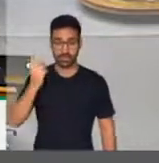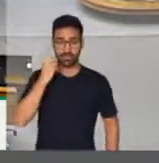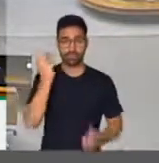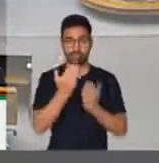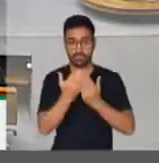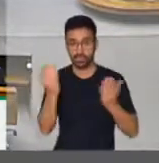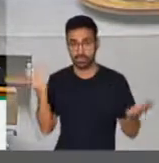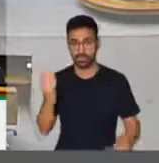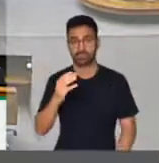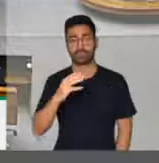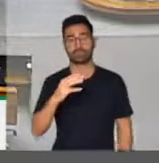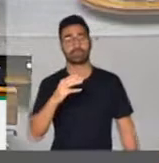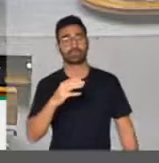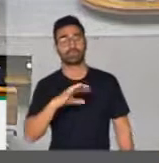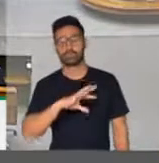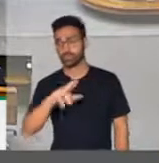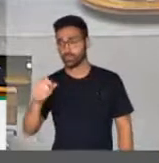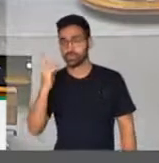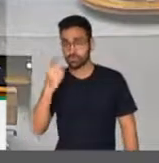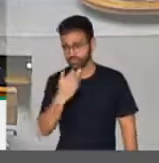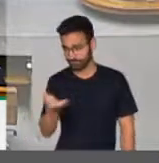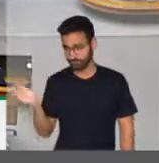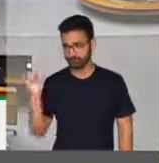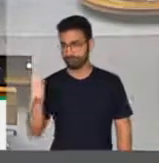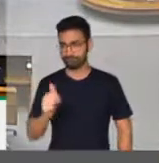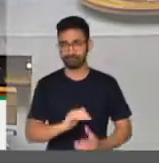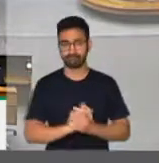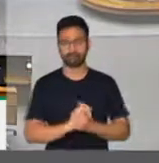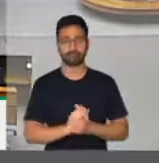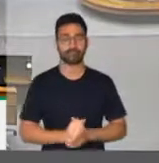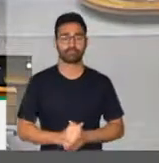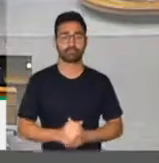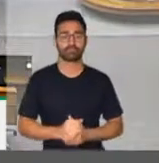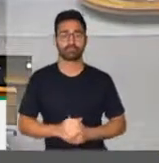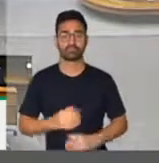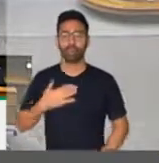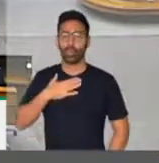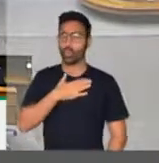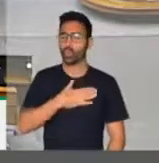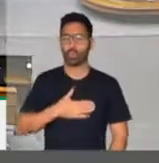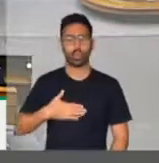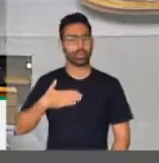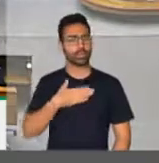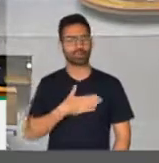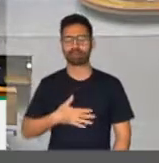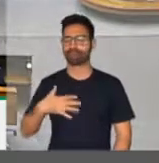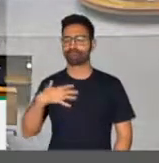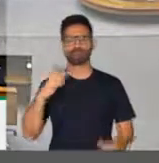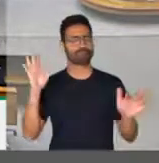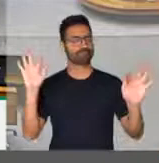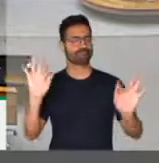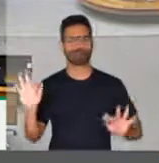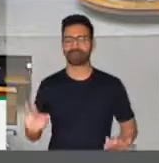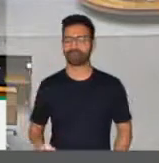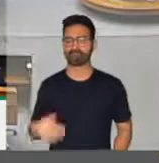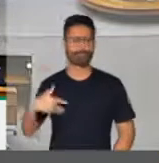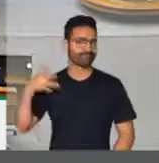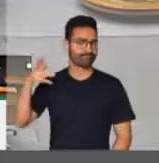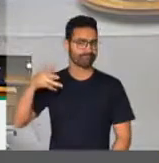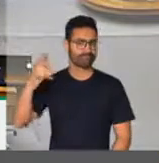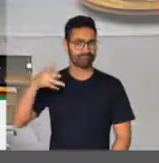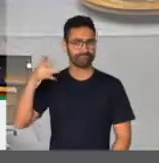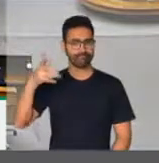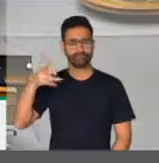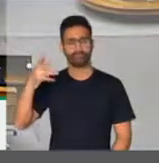deputado Jungeab, senhoras e senhores deputados, é uma satisfação me dirigir a vossas excelências, tendo neste